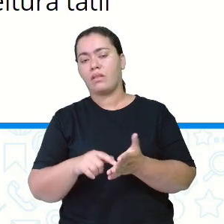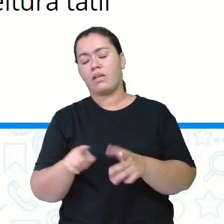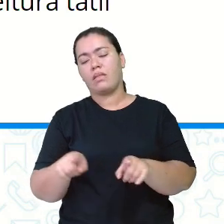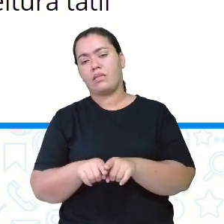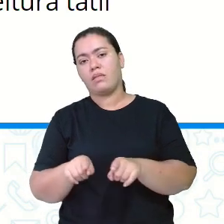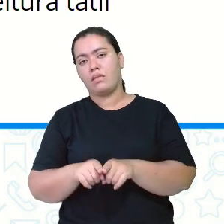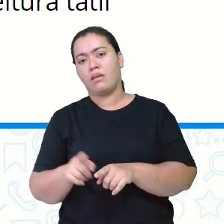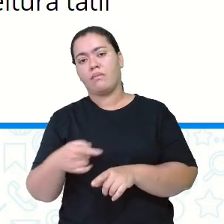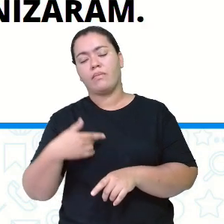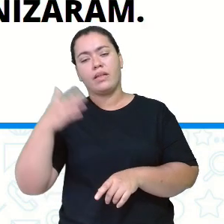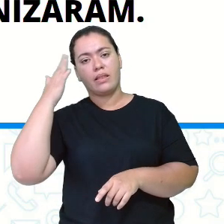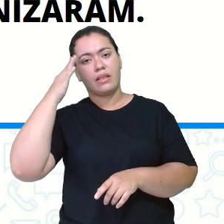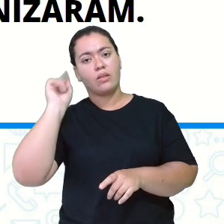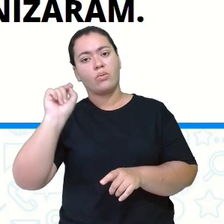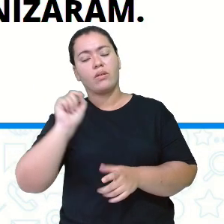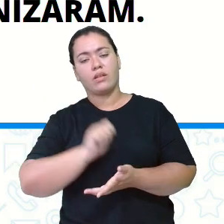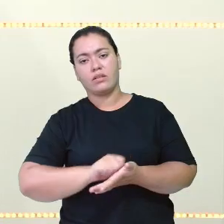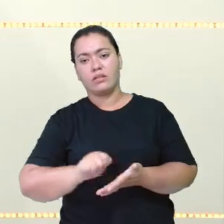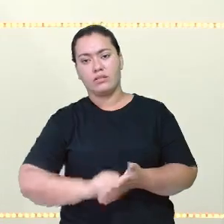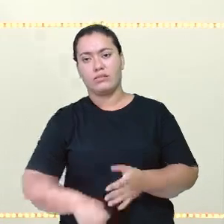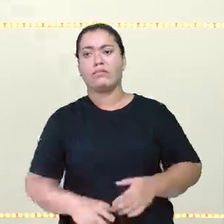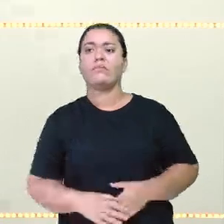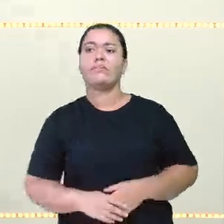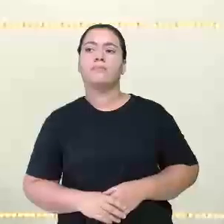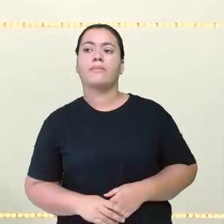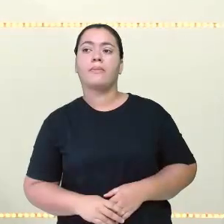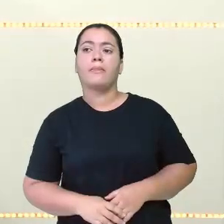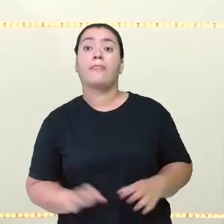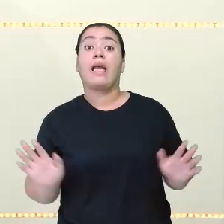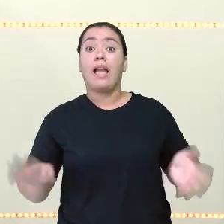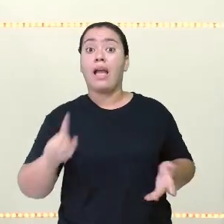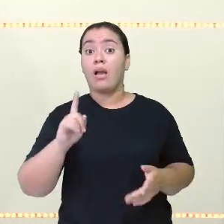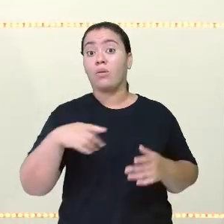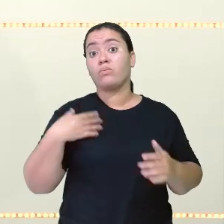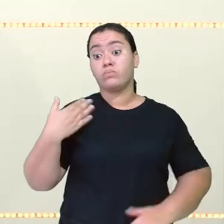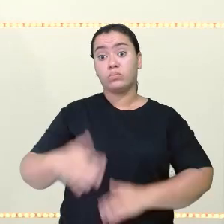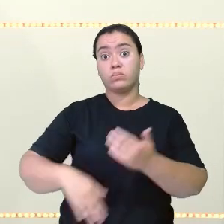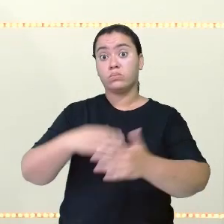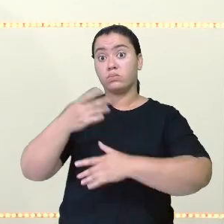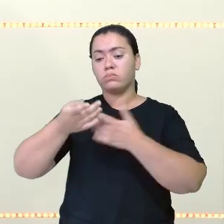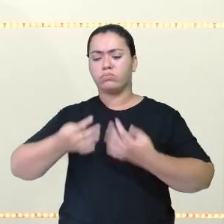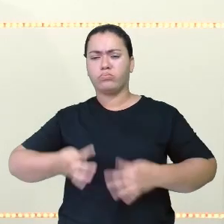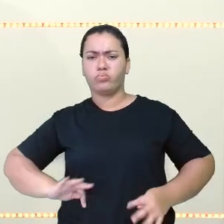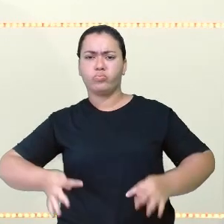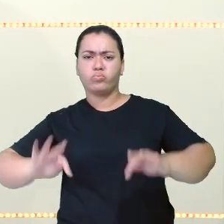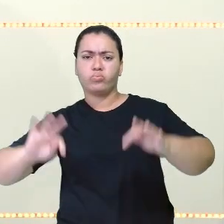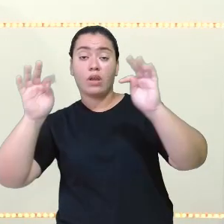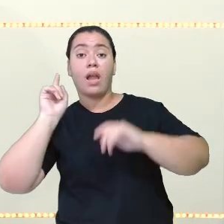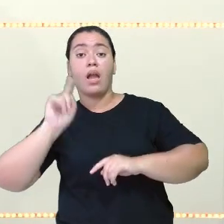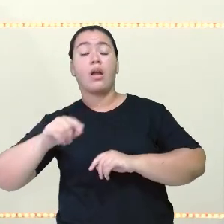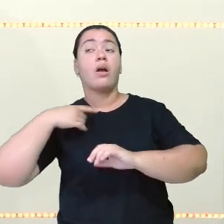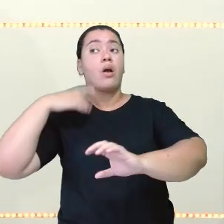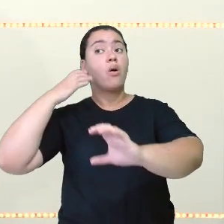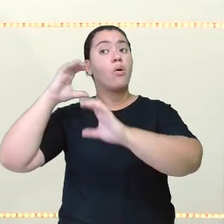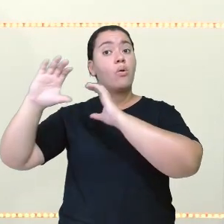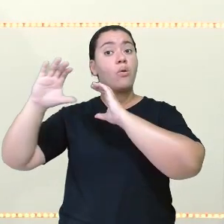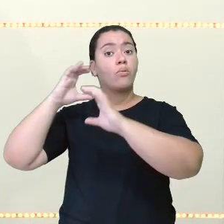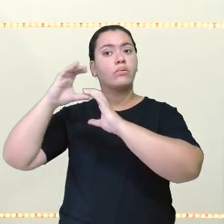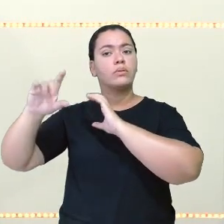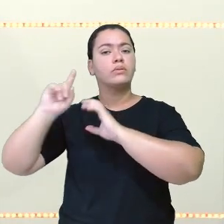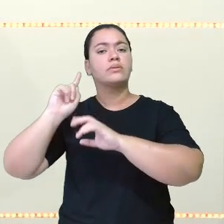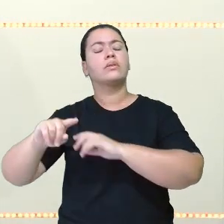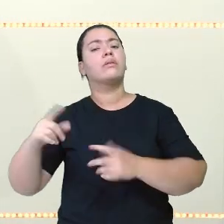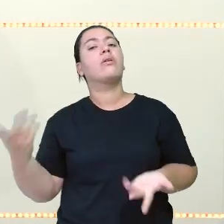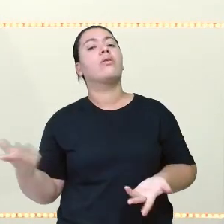para a escrita. Com o desenvolvimento da ciência e da tecnologia, os meios de comunicação se